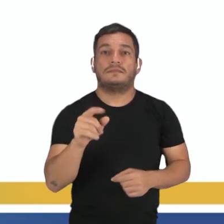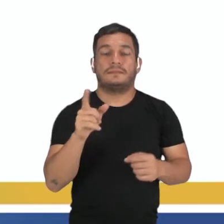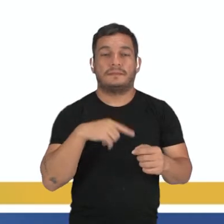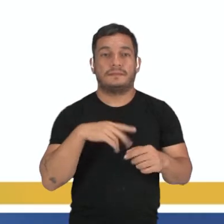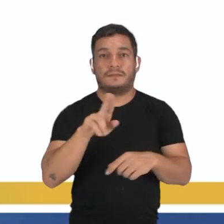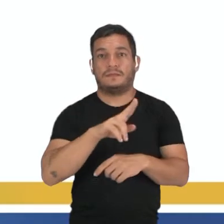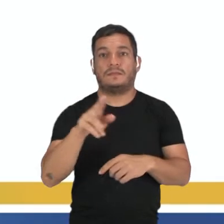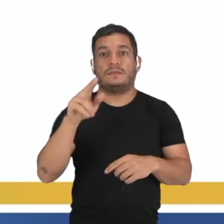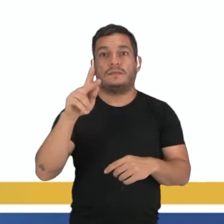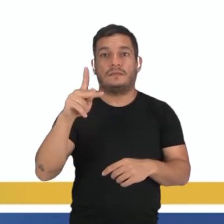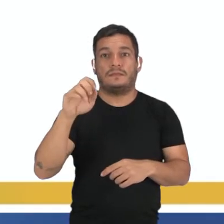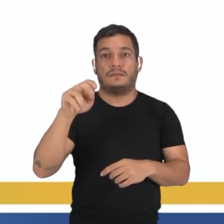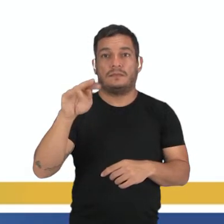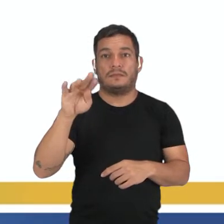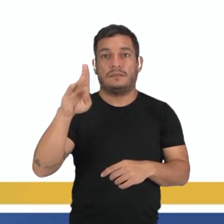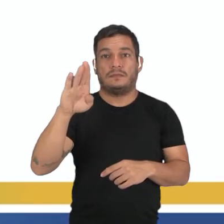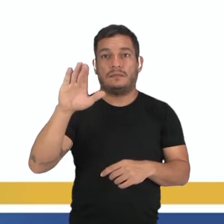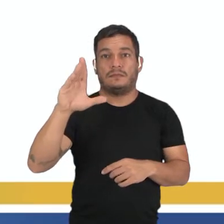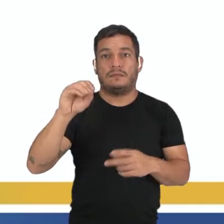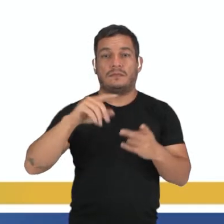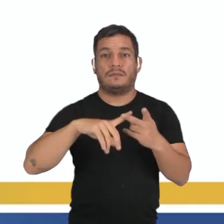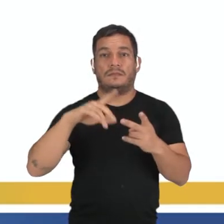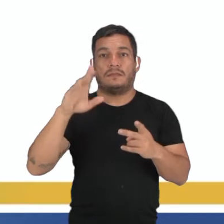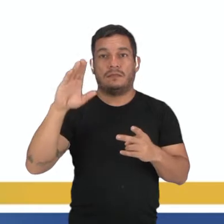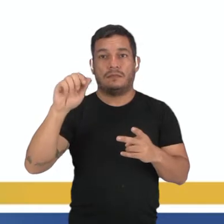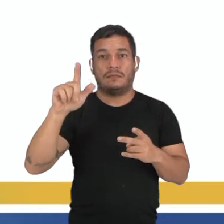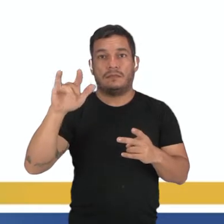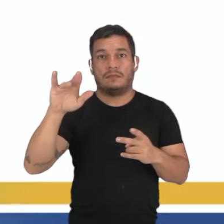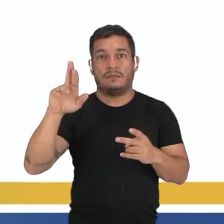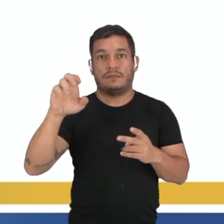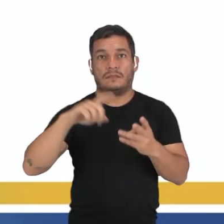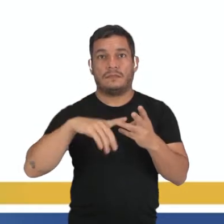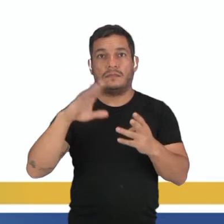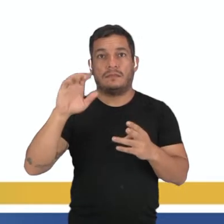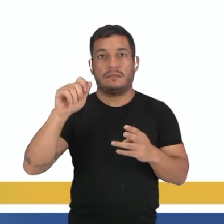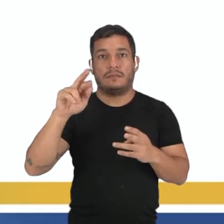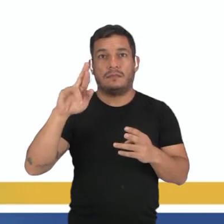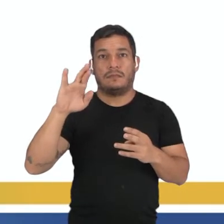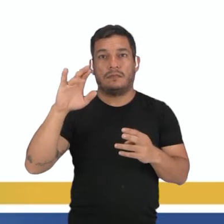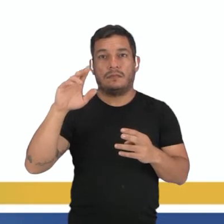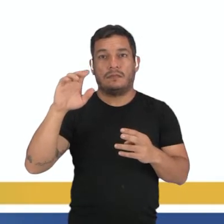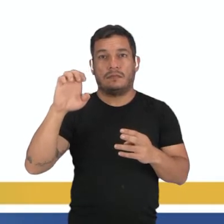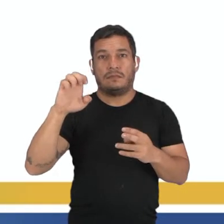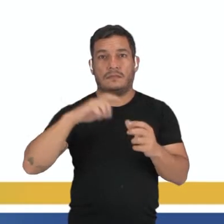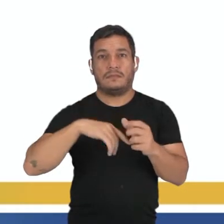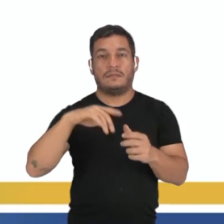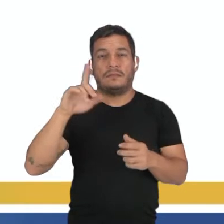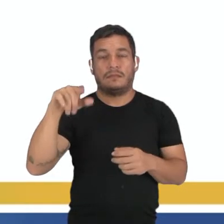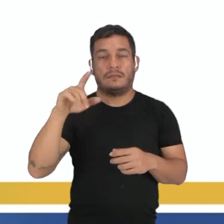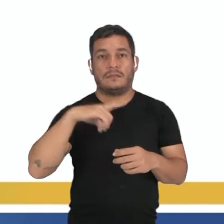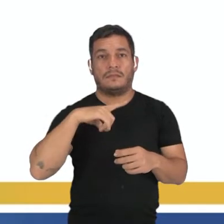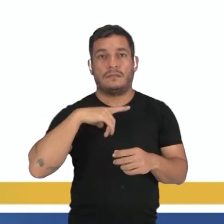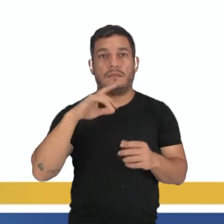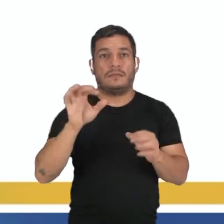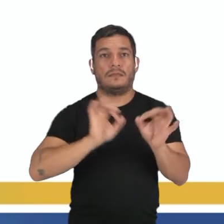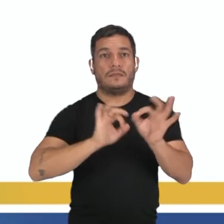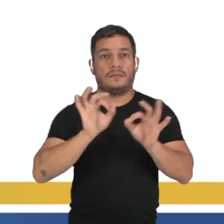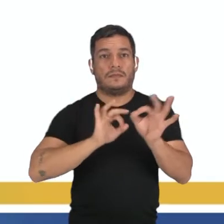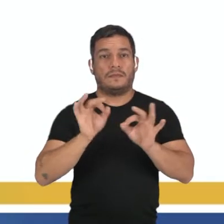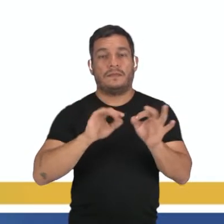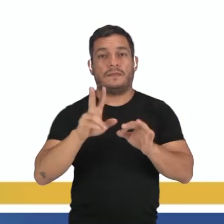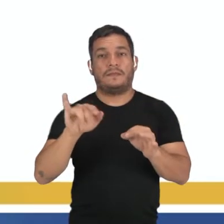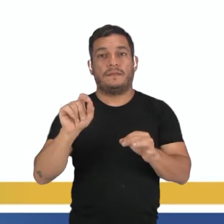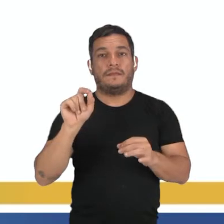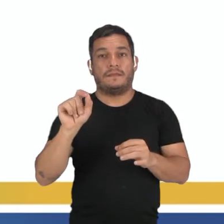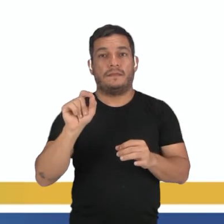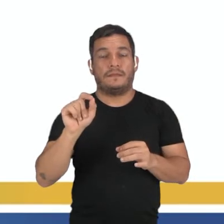partes chamadas de pendúpulo, receptáculo, cálice, corola, androceus e gineceu, tá? Onde a gente vai ter estruturas aí que